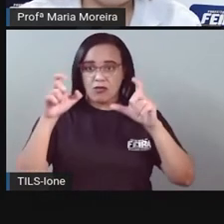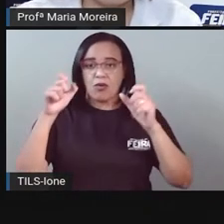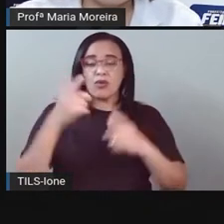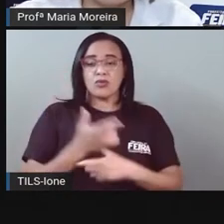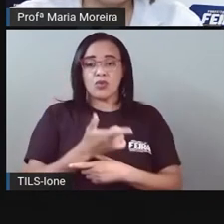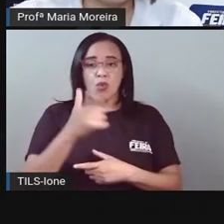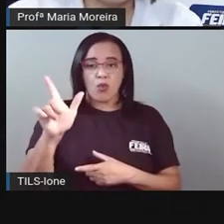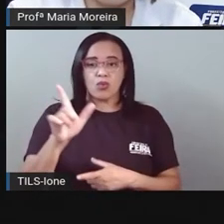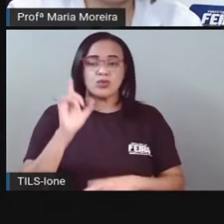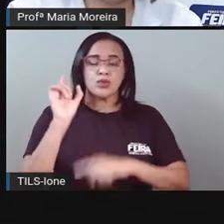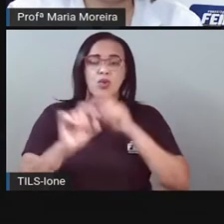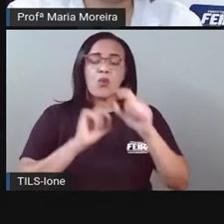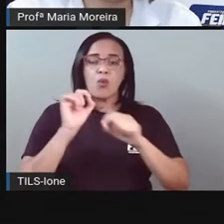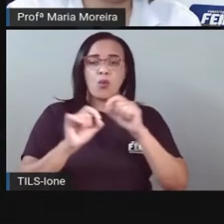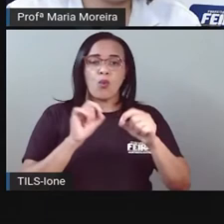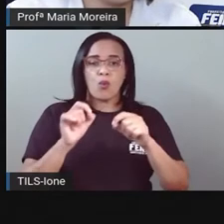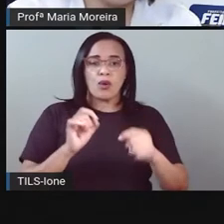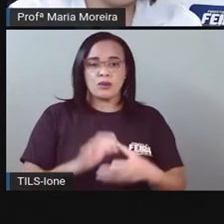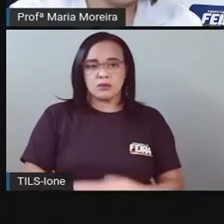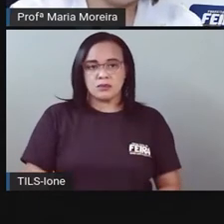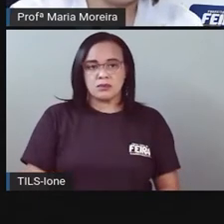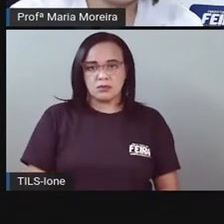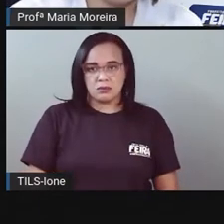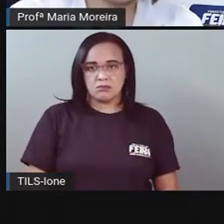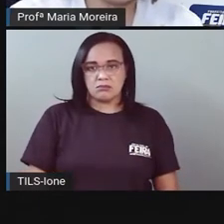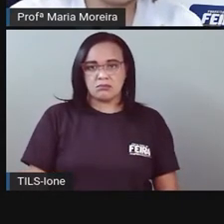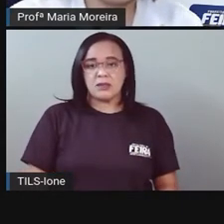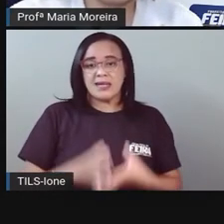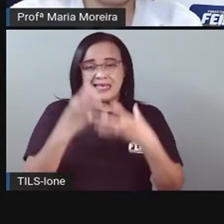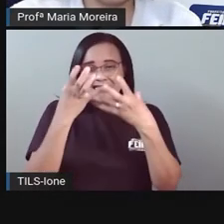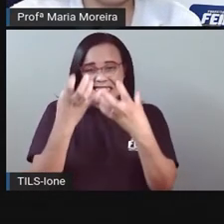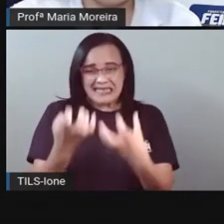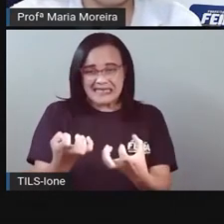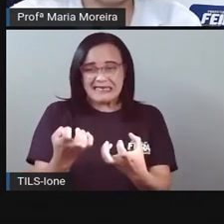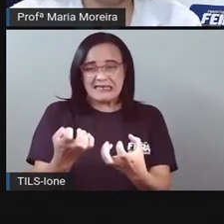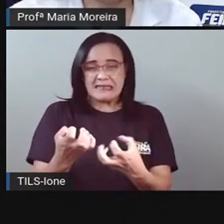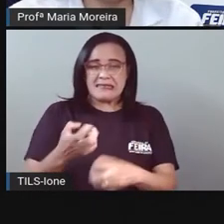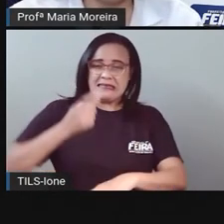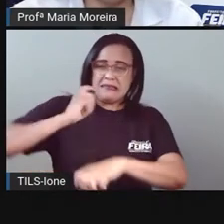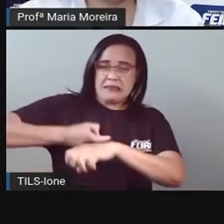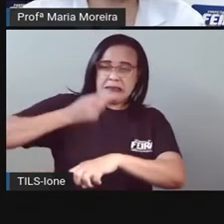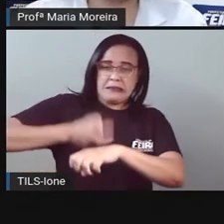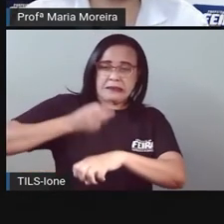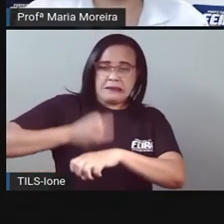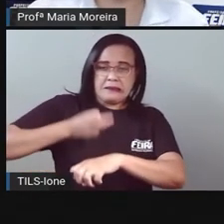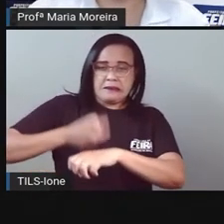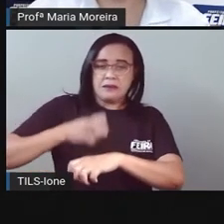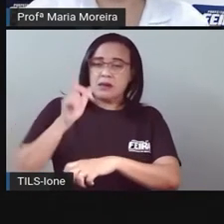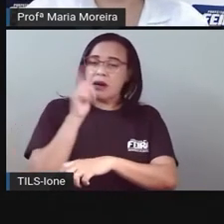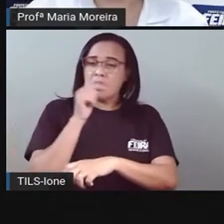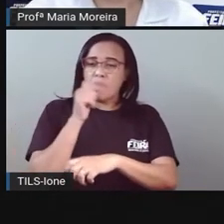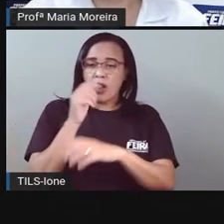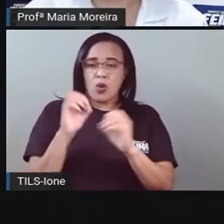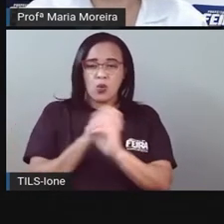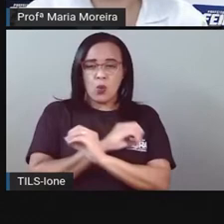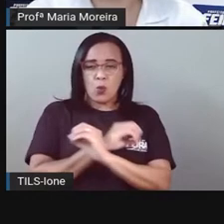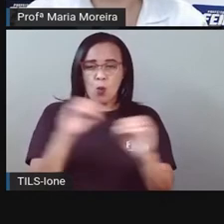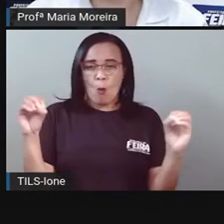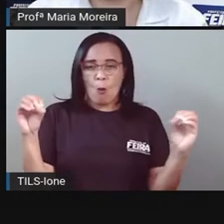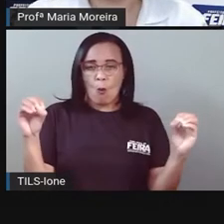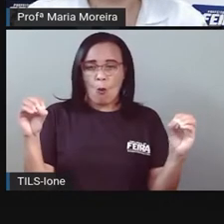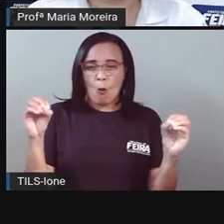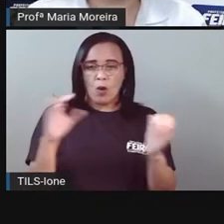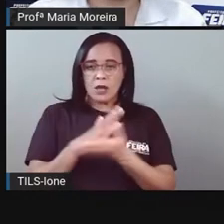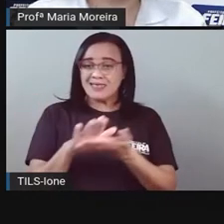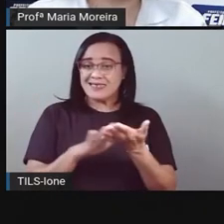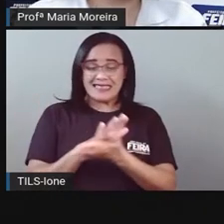bela Que são o quê? As secas Né? Um território aqui Bem seco E também É um fenômeno natural Esse período de